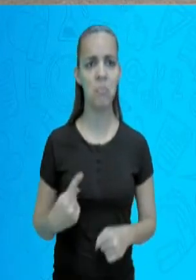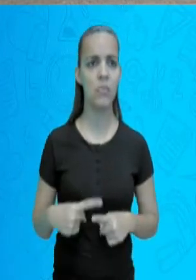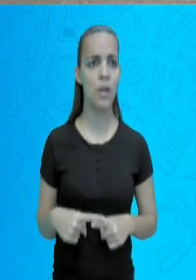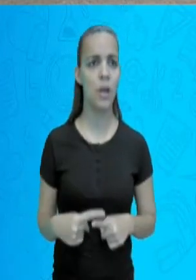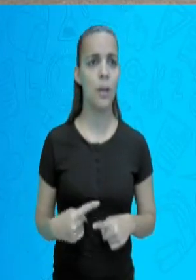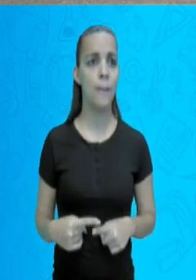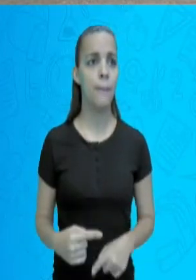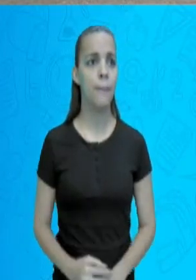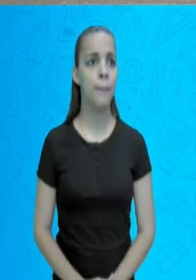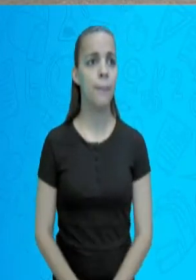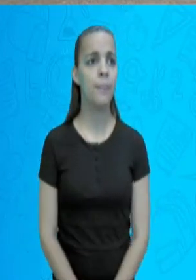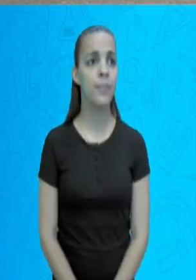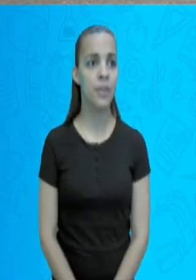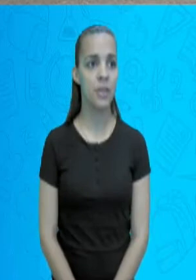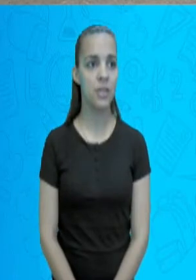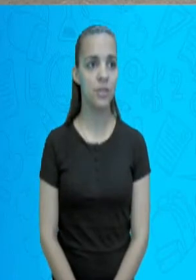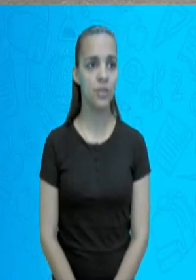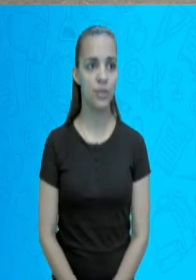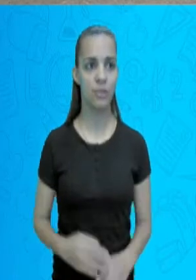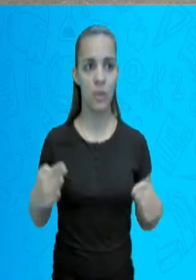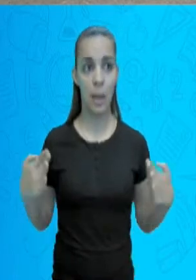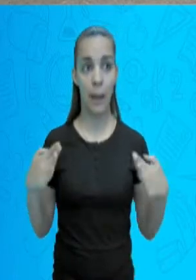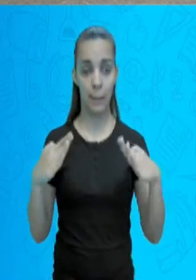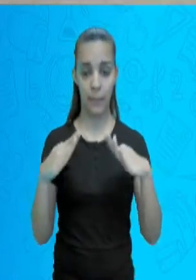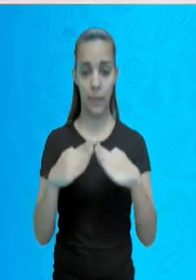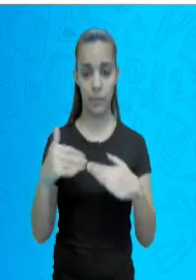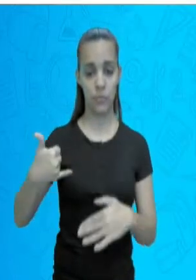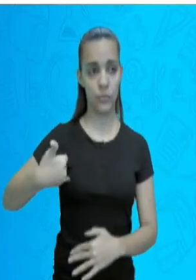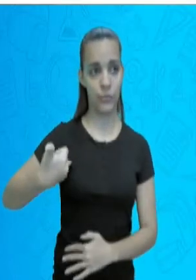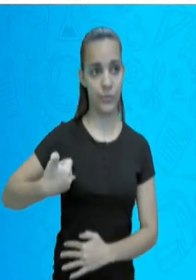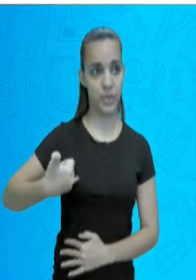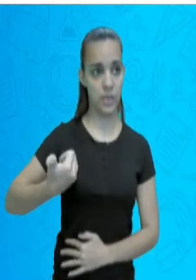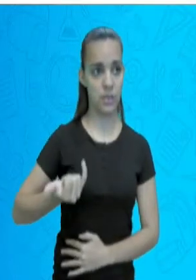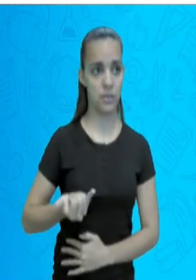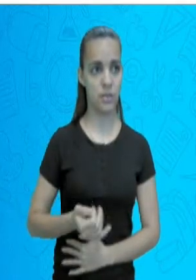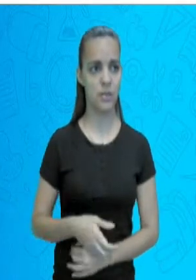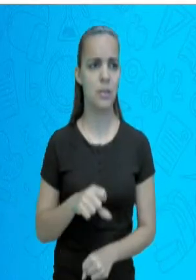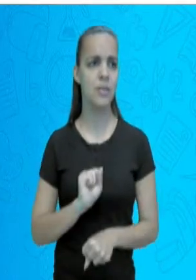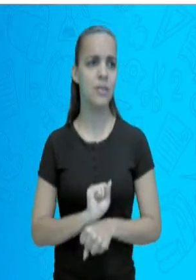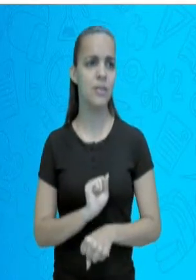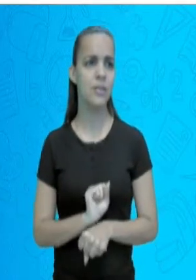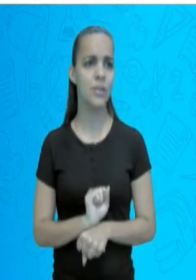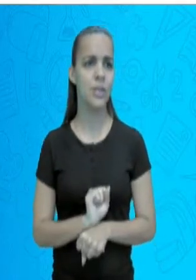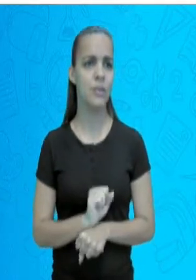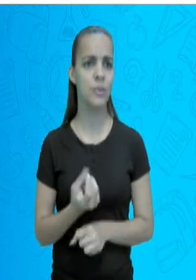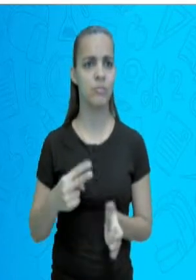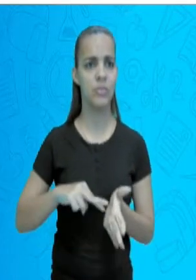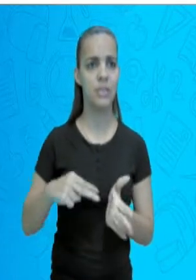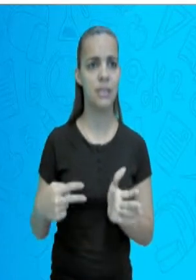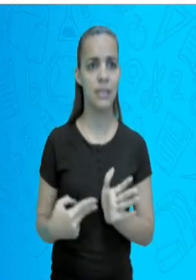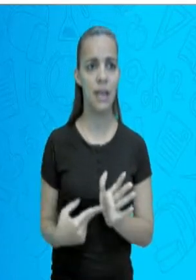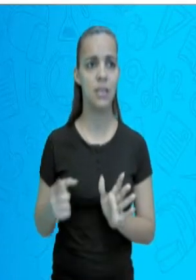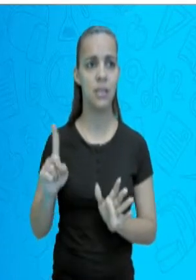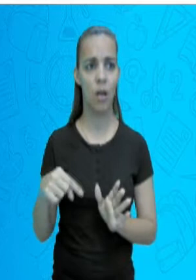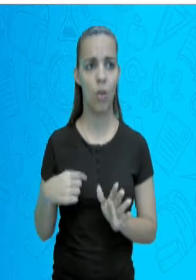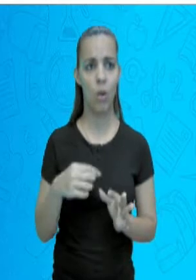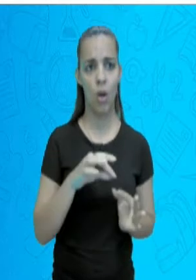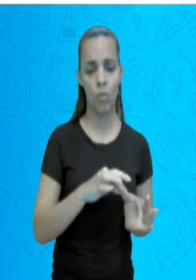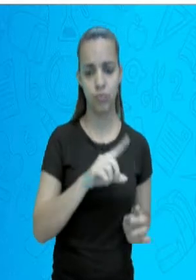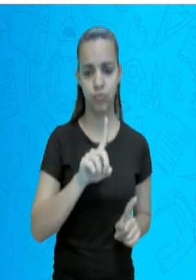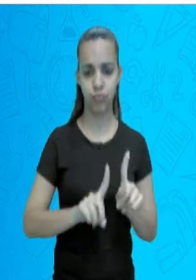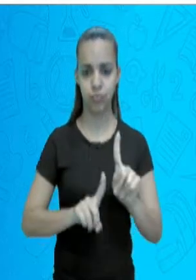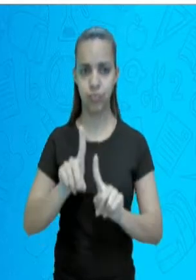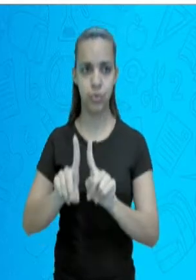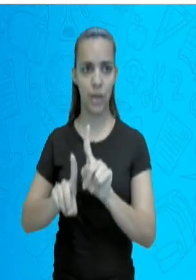Porque a pirâmide etária ou as pirâmides etárias são gráficos que apresentam a